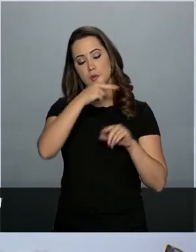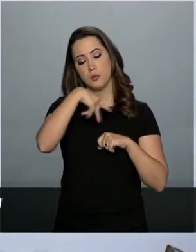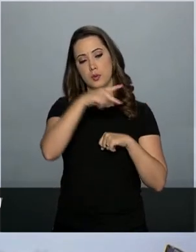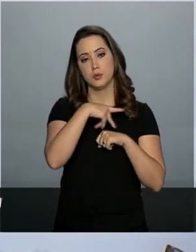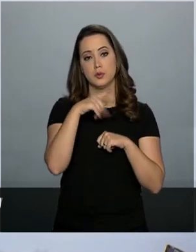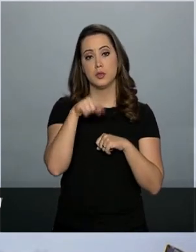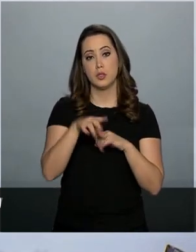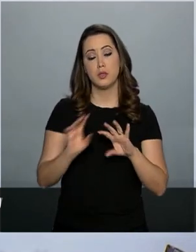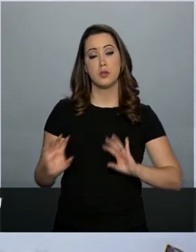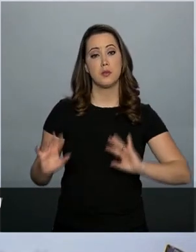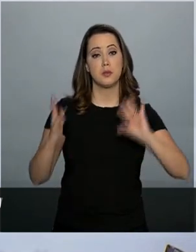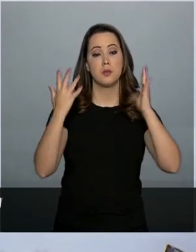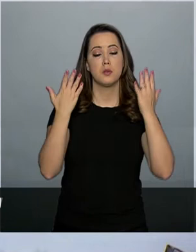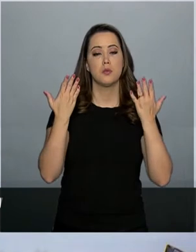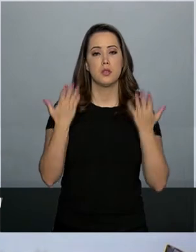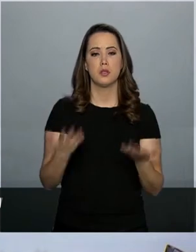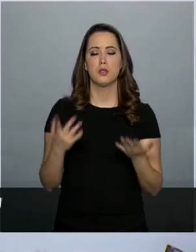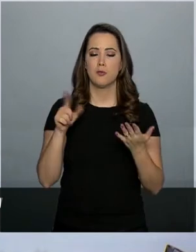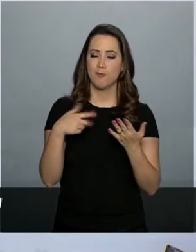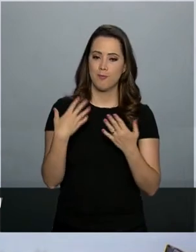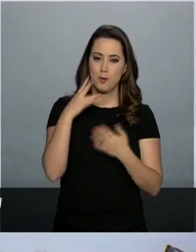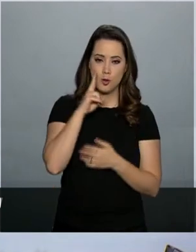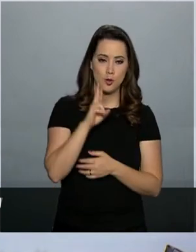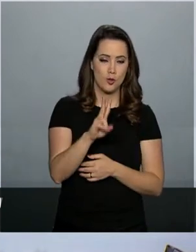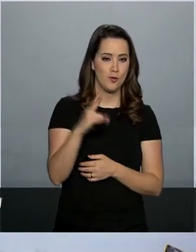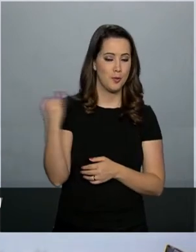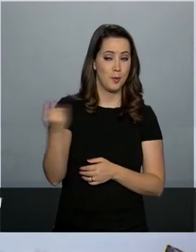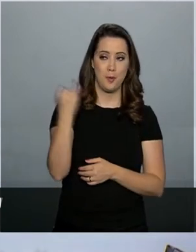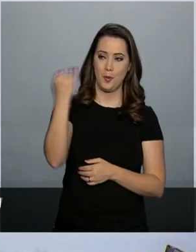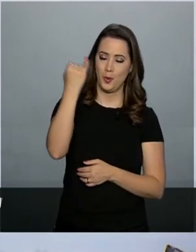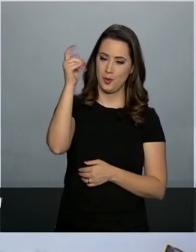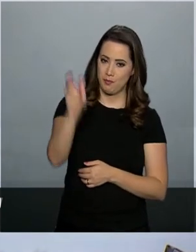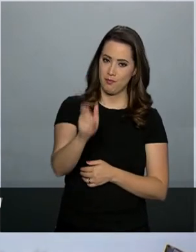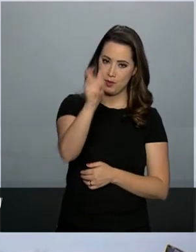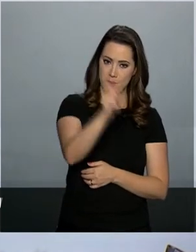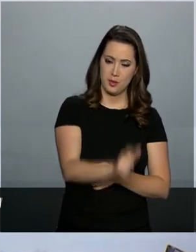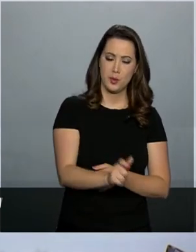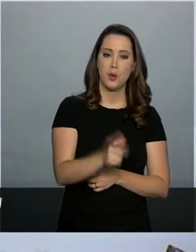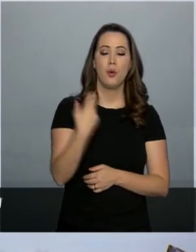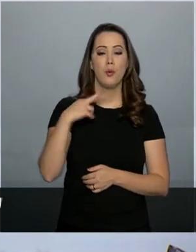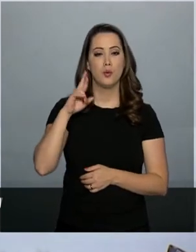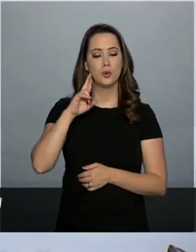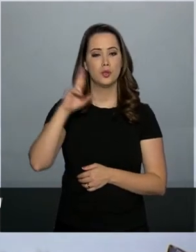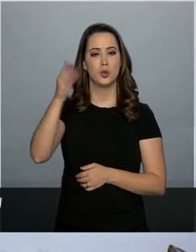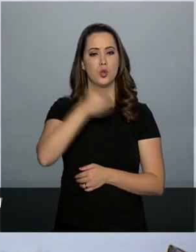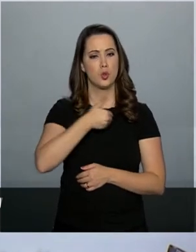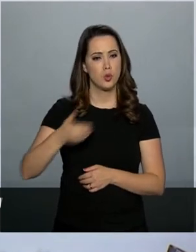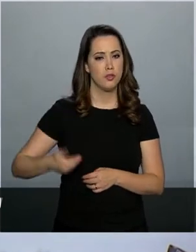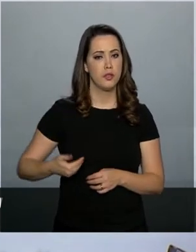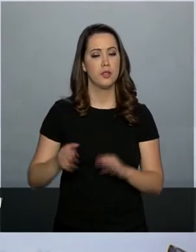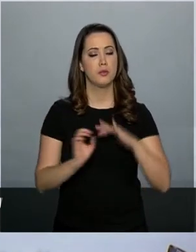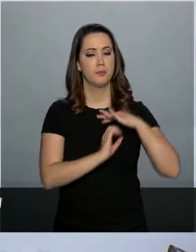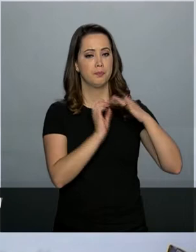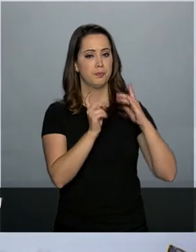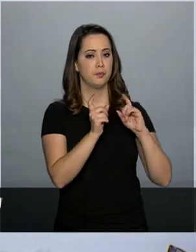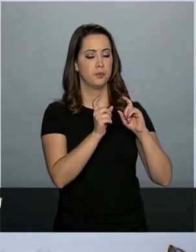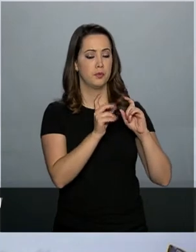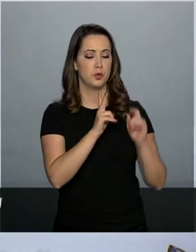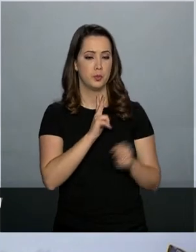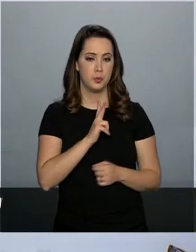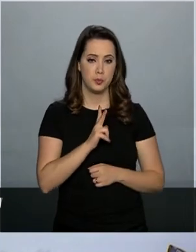é aferida pelas honrosas presenças de autoridades públicas e do setor privado,